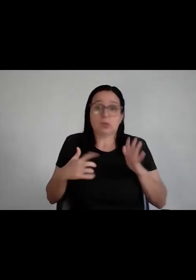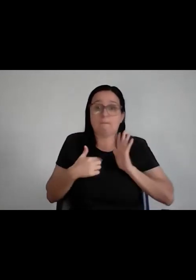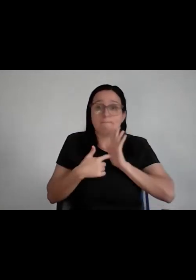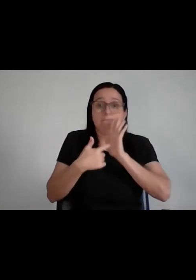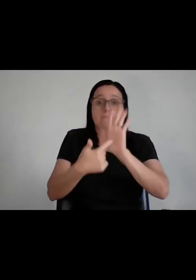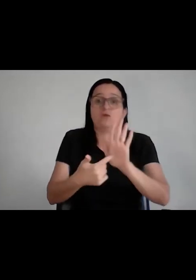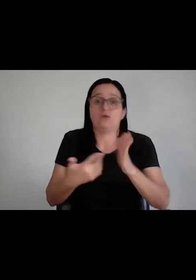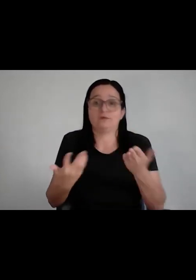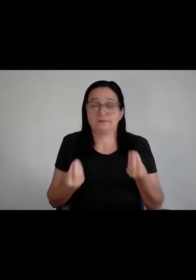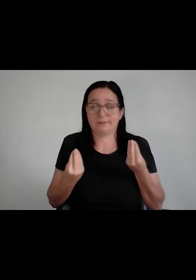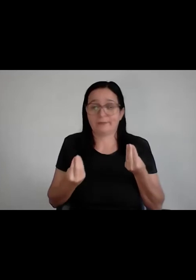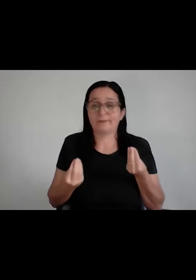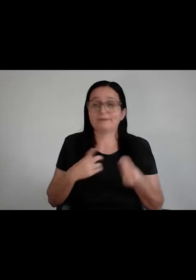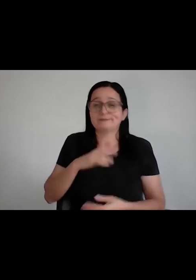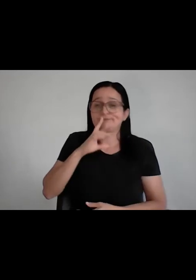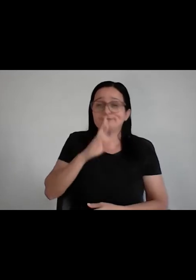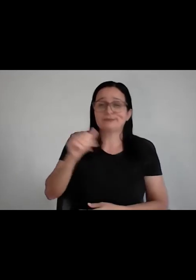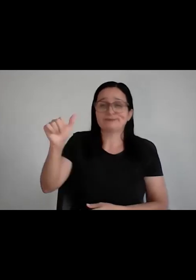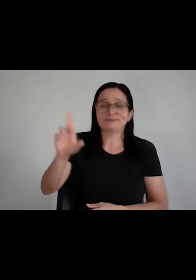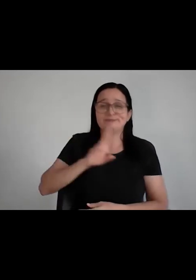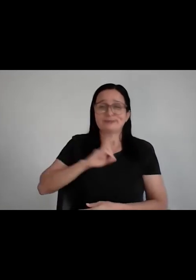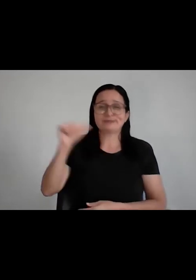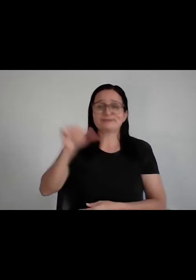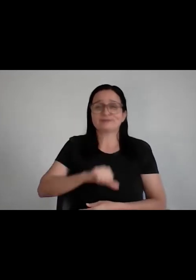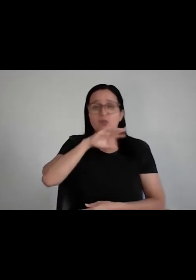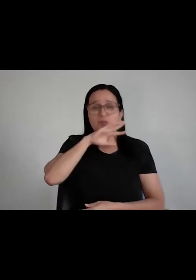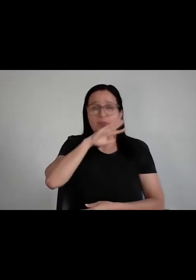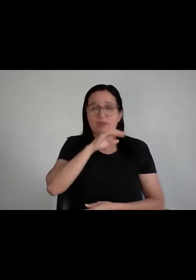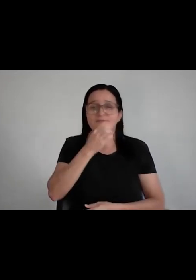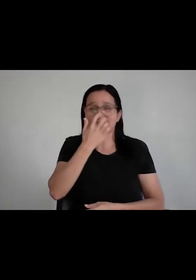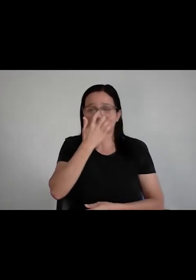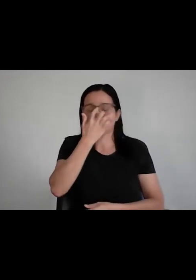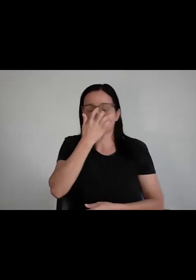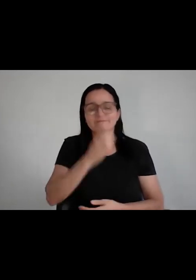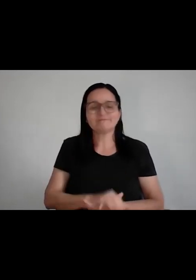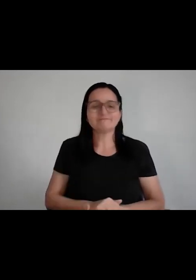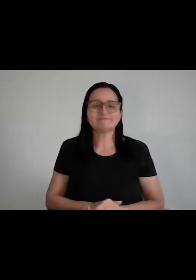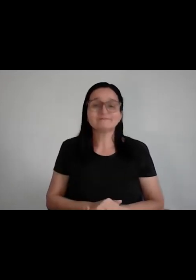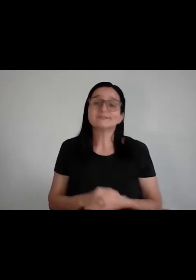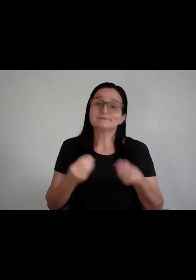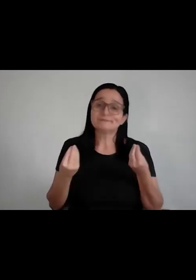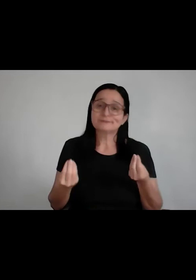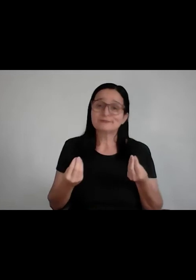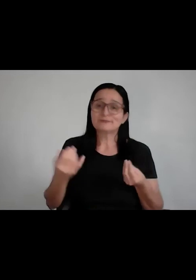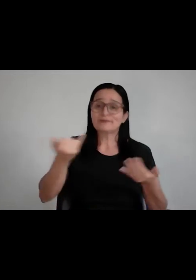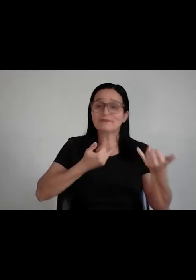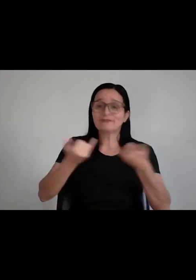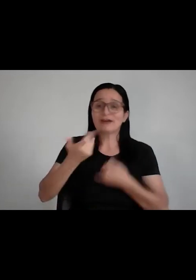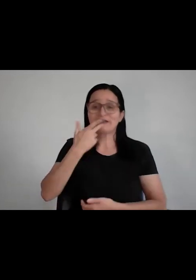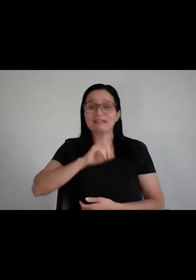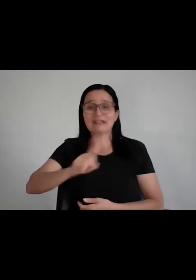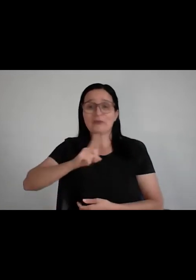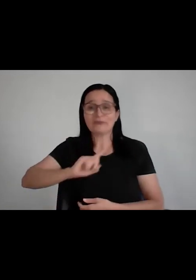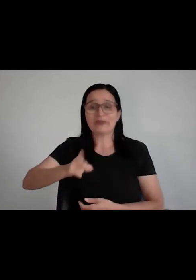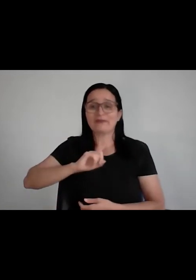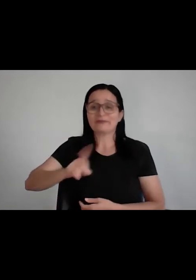e depois o resultado ser ruim, na perspectiva dela, que é ela não ser empregada. Porra, você vai receber uma porrada de não na vida, ainda mais em